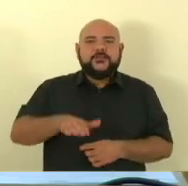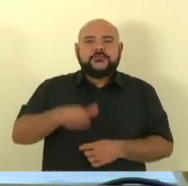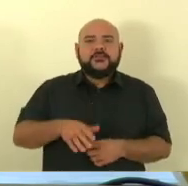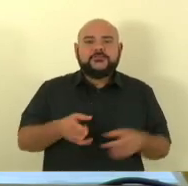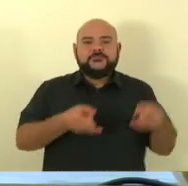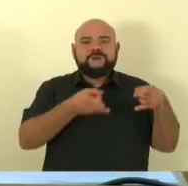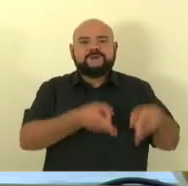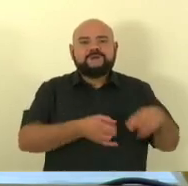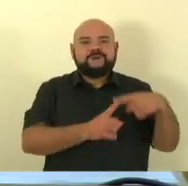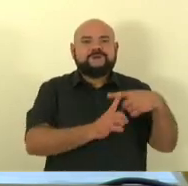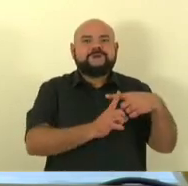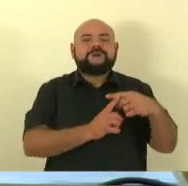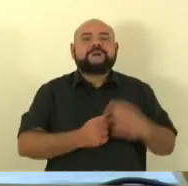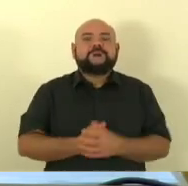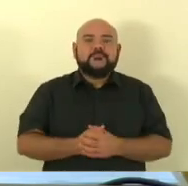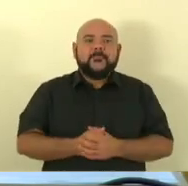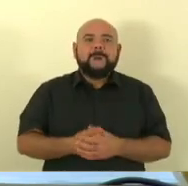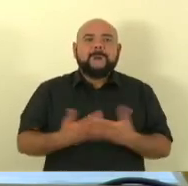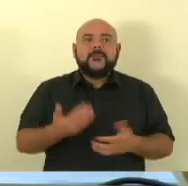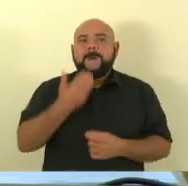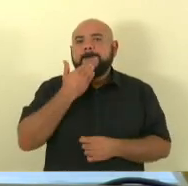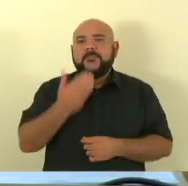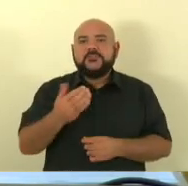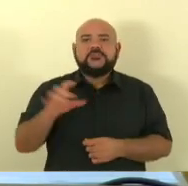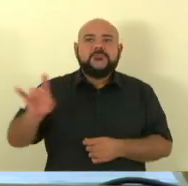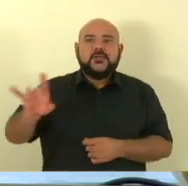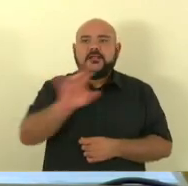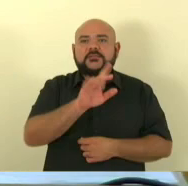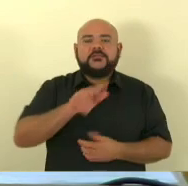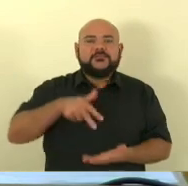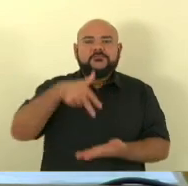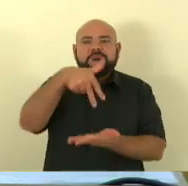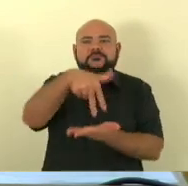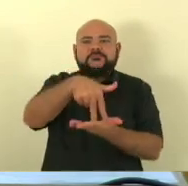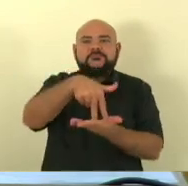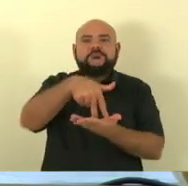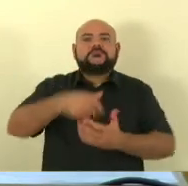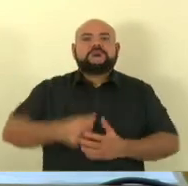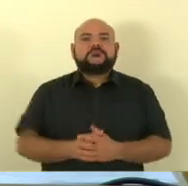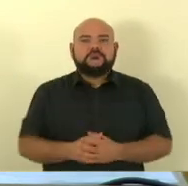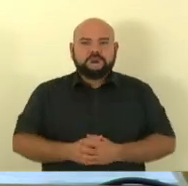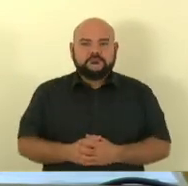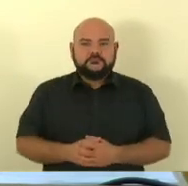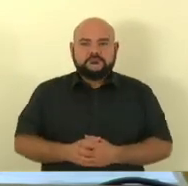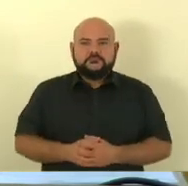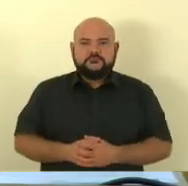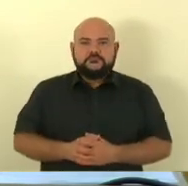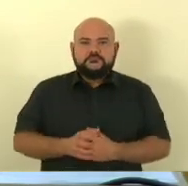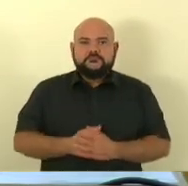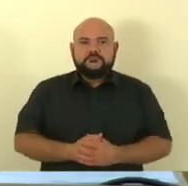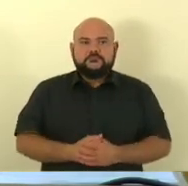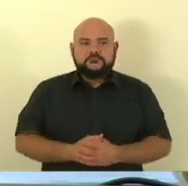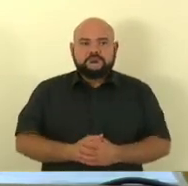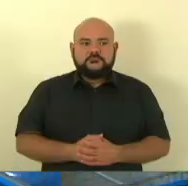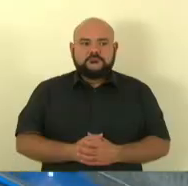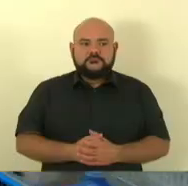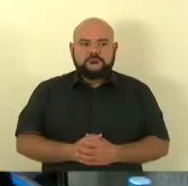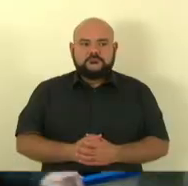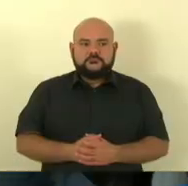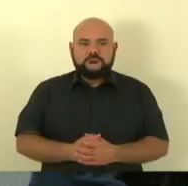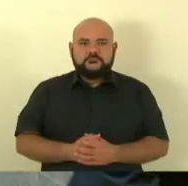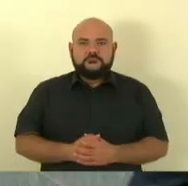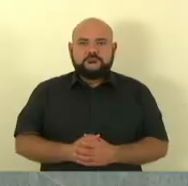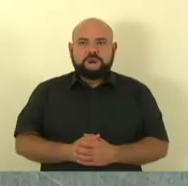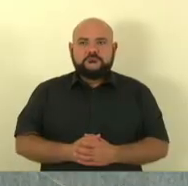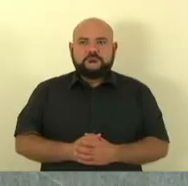todos os senhores deputados e deputadas que se coloquem de pé para que possamos fazer um minuto de silêncio. também